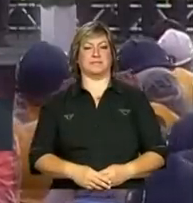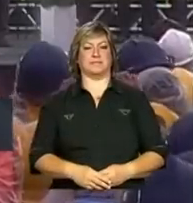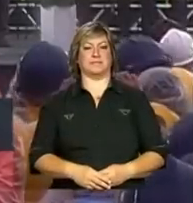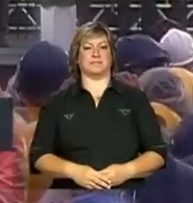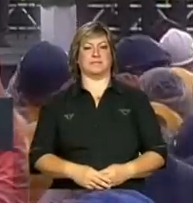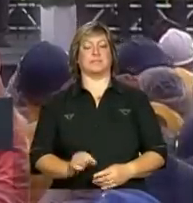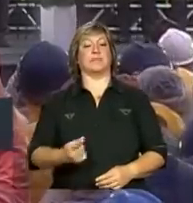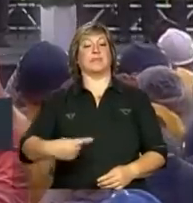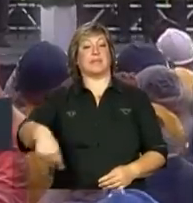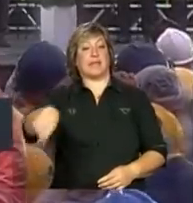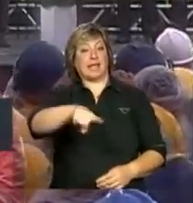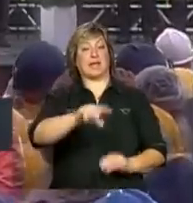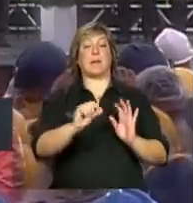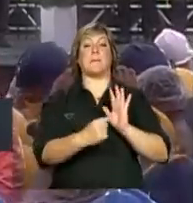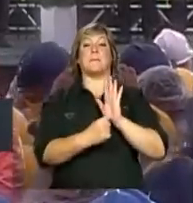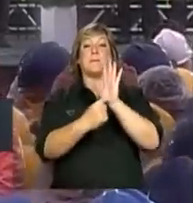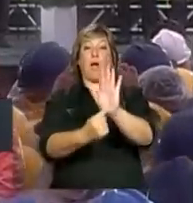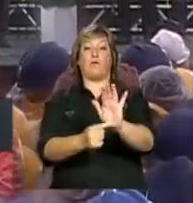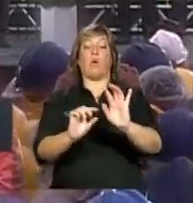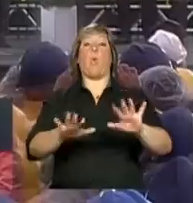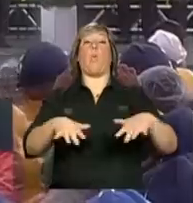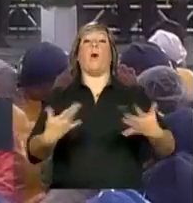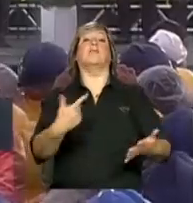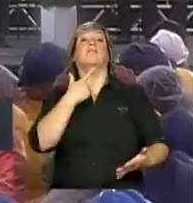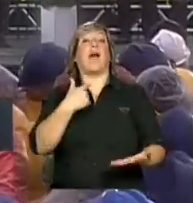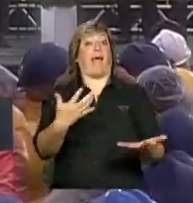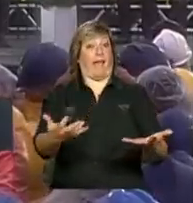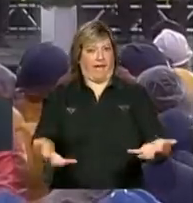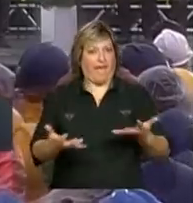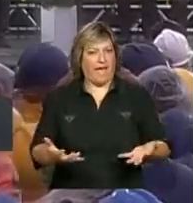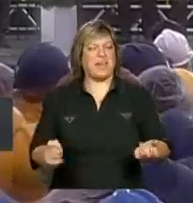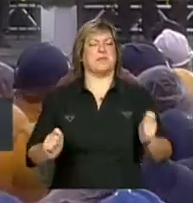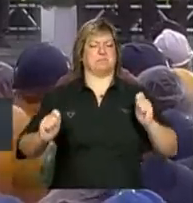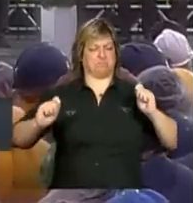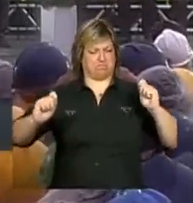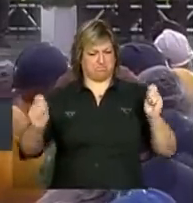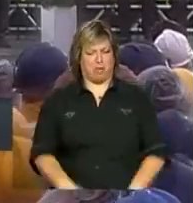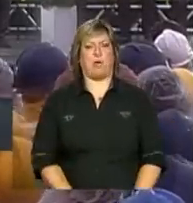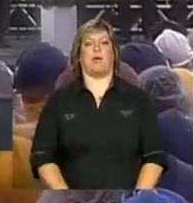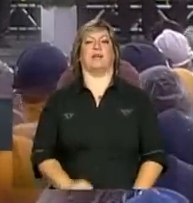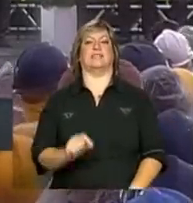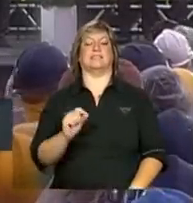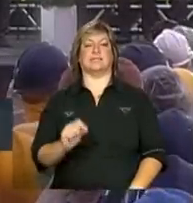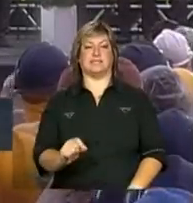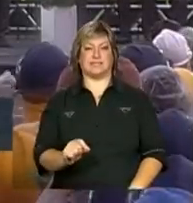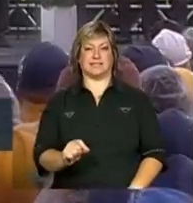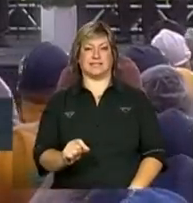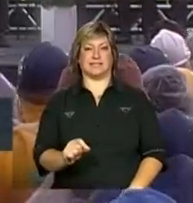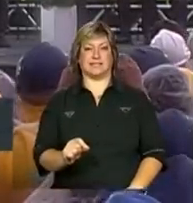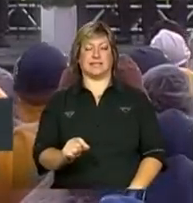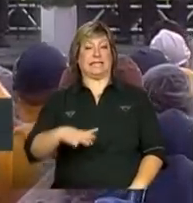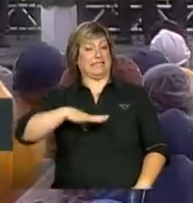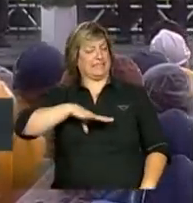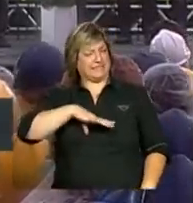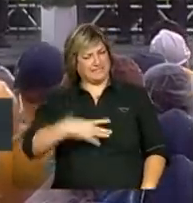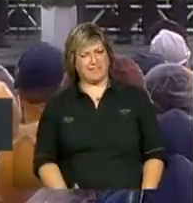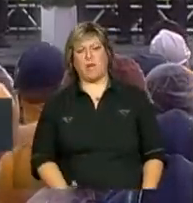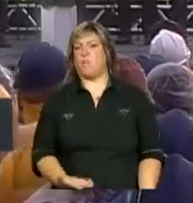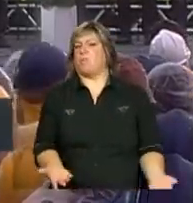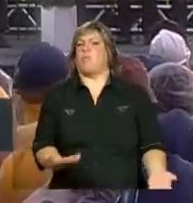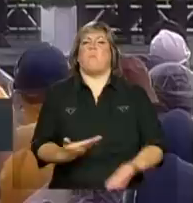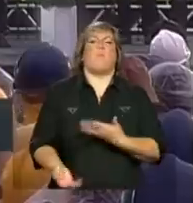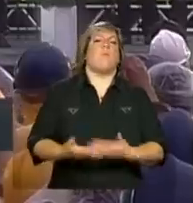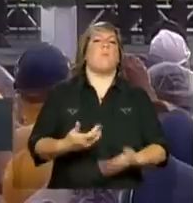Eles provam que quando querem, eles são capazes de desafiar qualquer